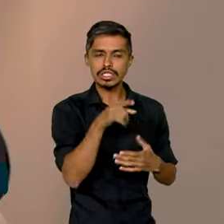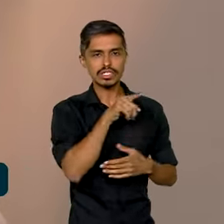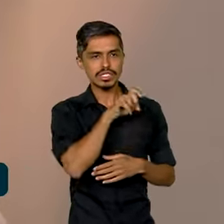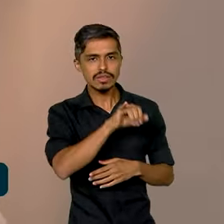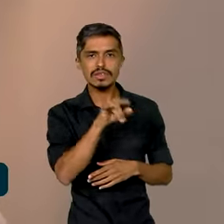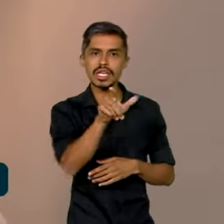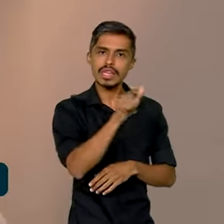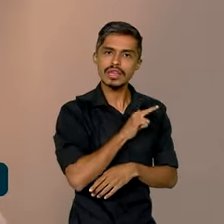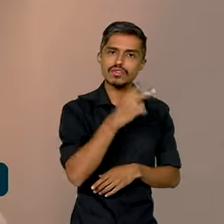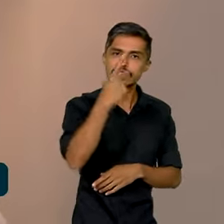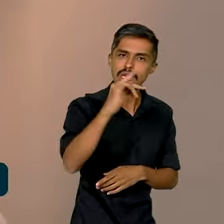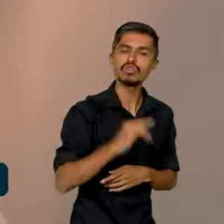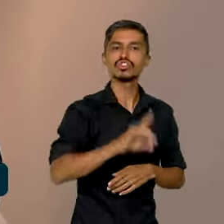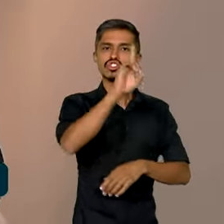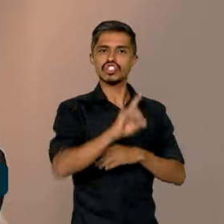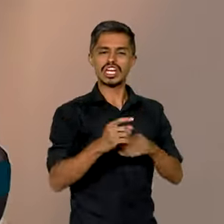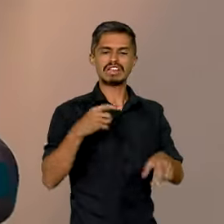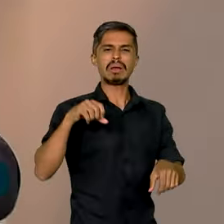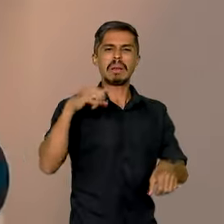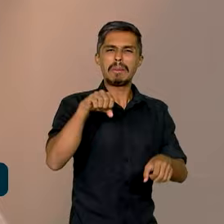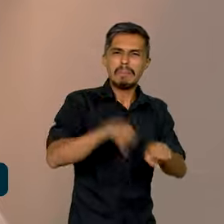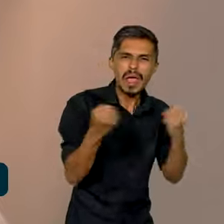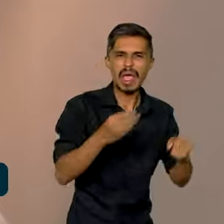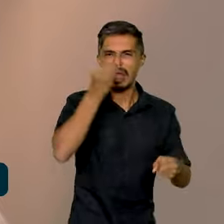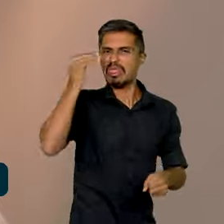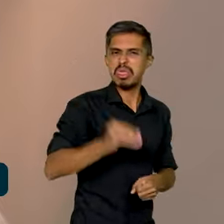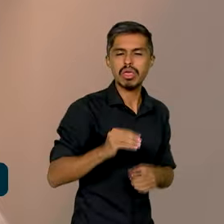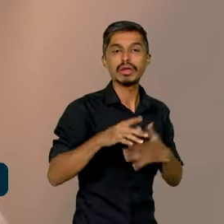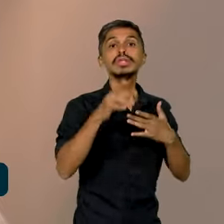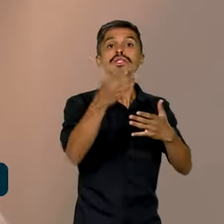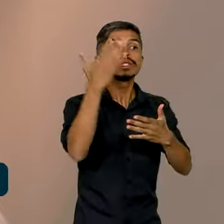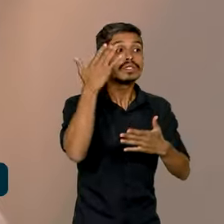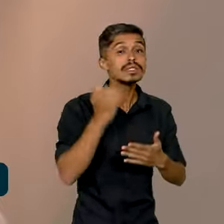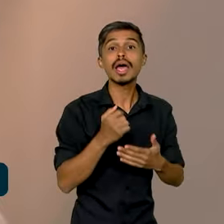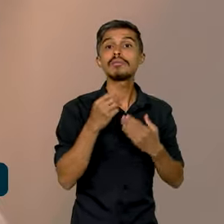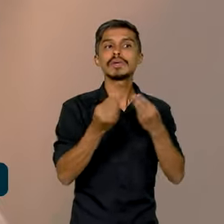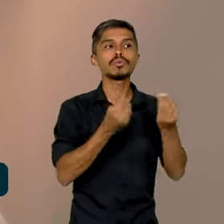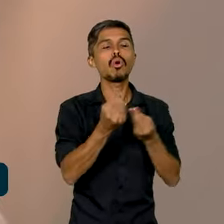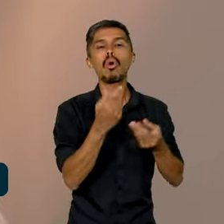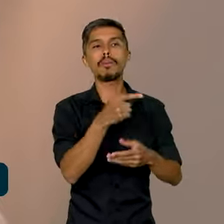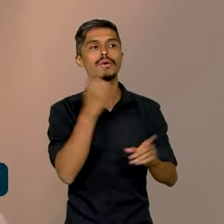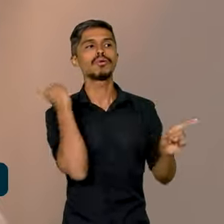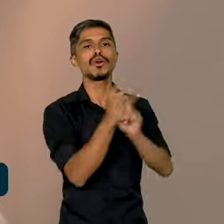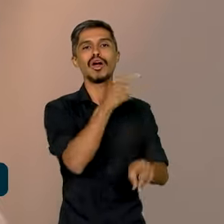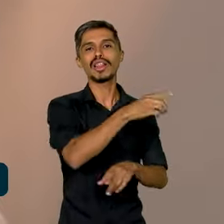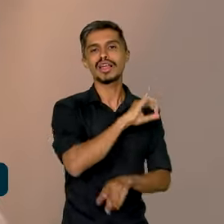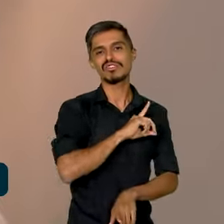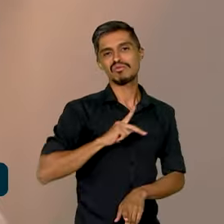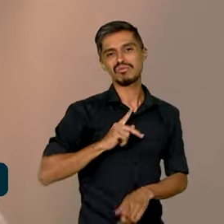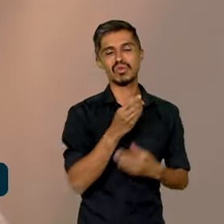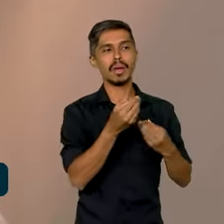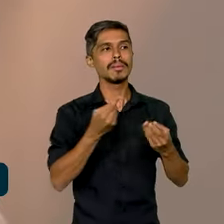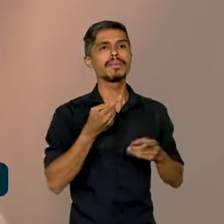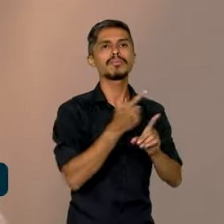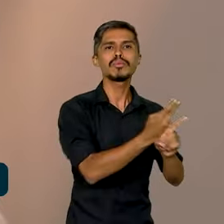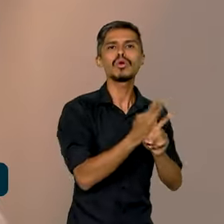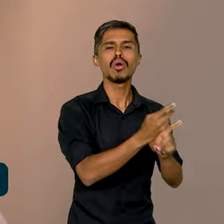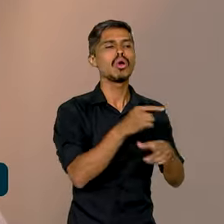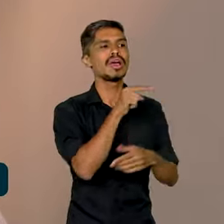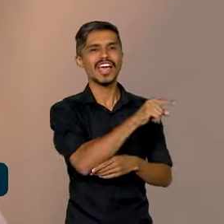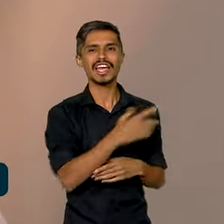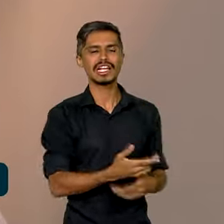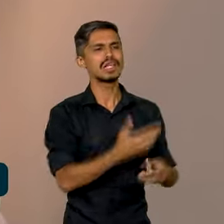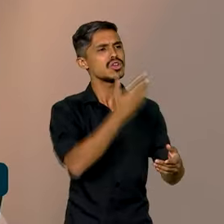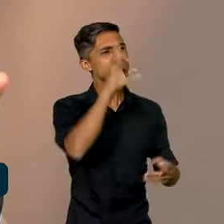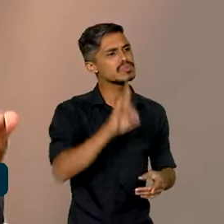se você teve o seu direito violado, ou não sabe a quem recorrer, recorra à defensoria pública para receber informações, para buscar valer